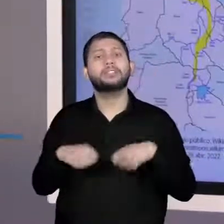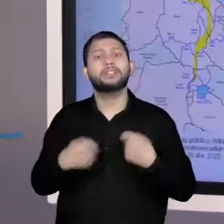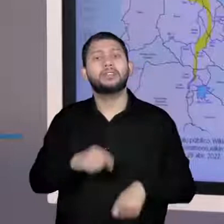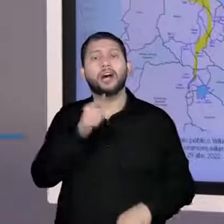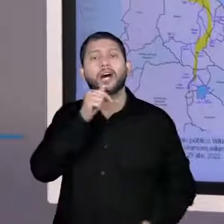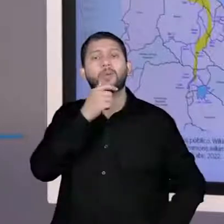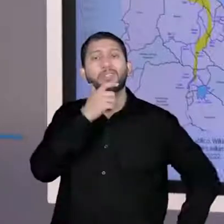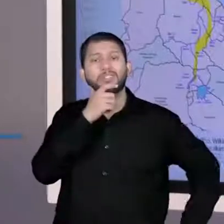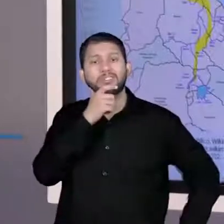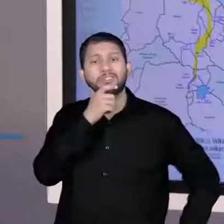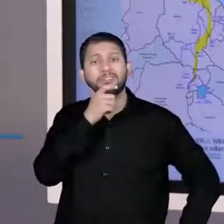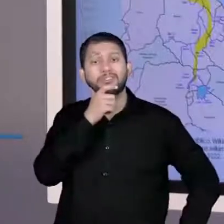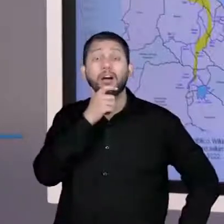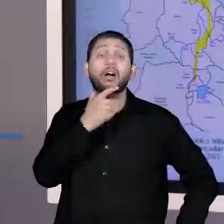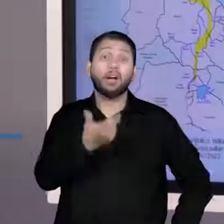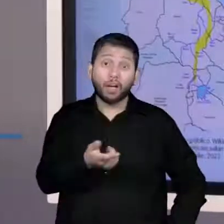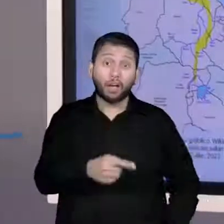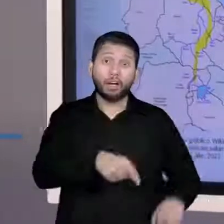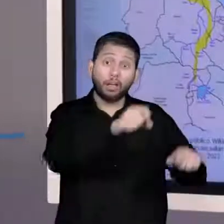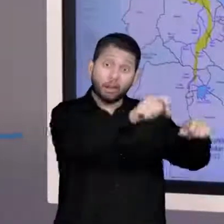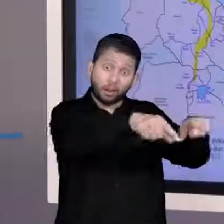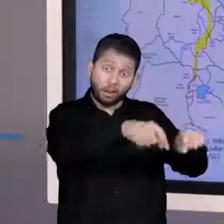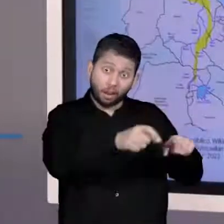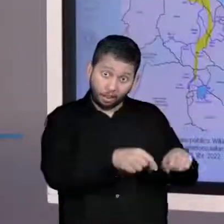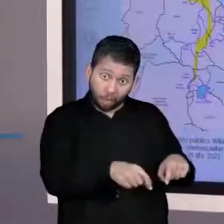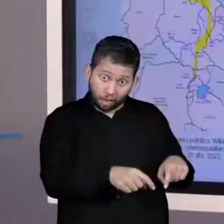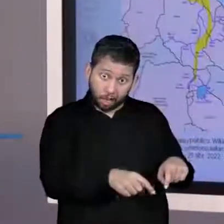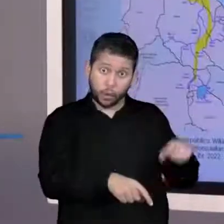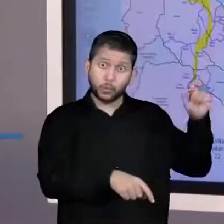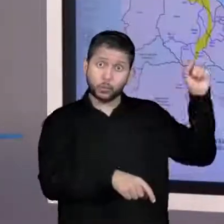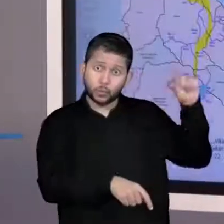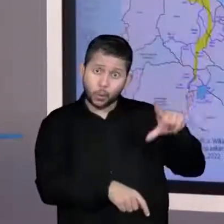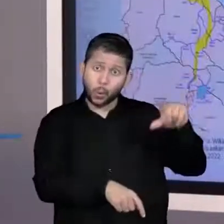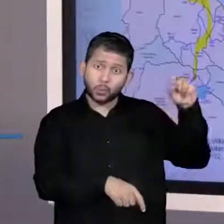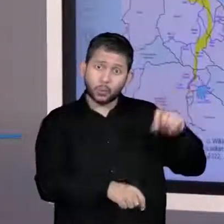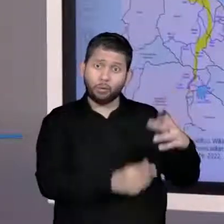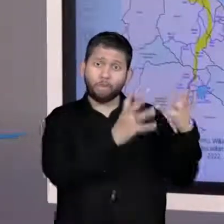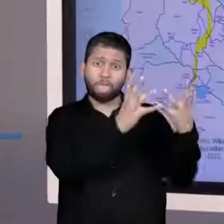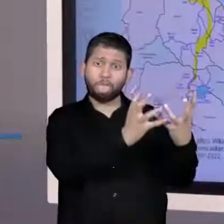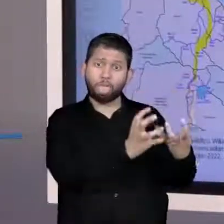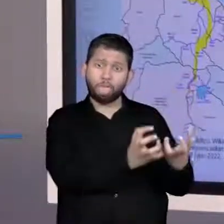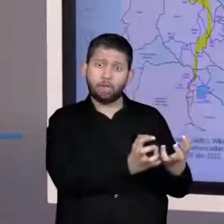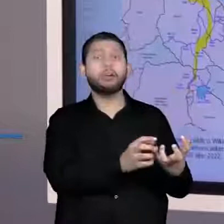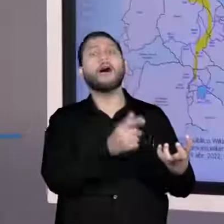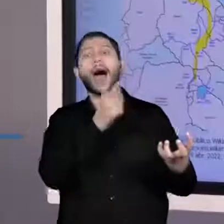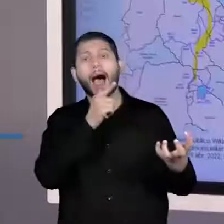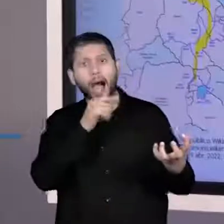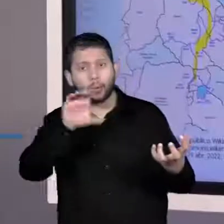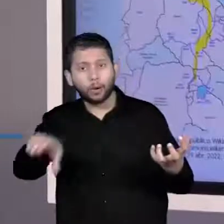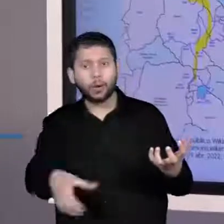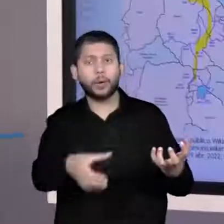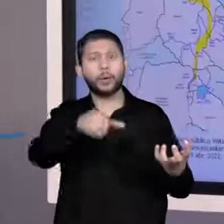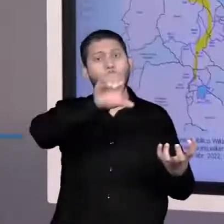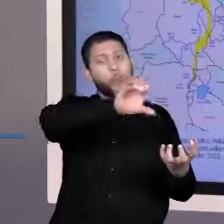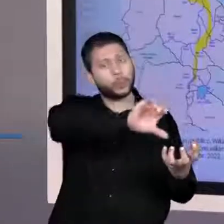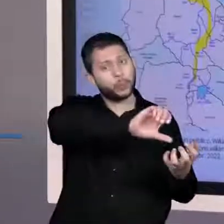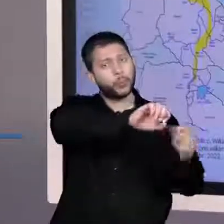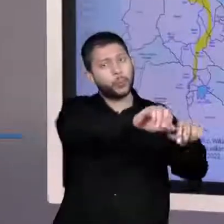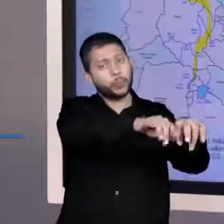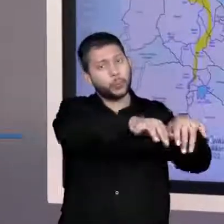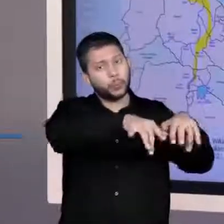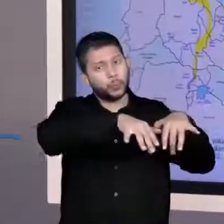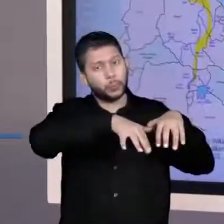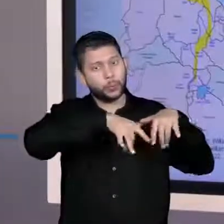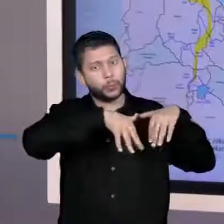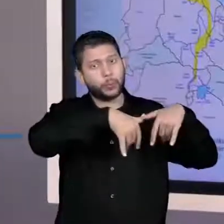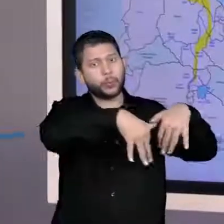Então, a gente começa a perceber como o rio é importante. E como eu vou criar animais sem ter água abundante perto? Ou como eu